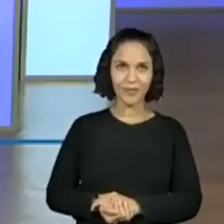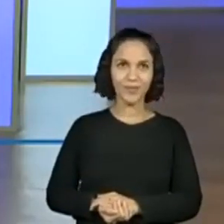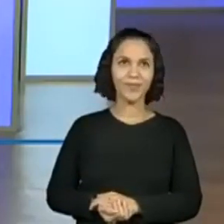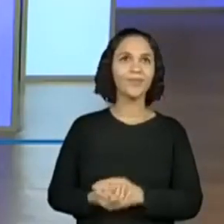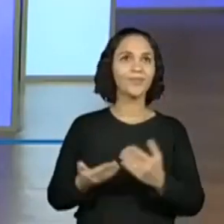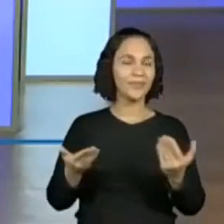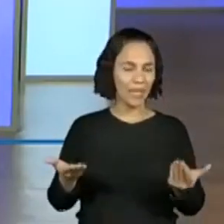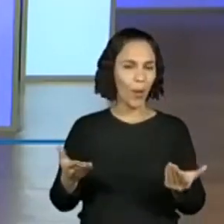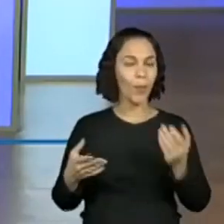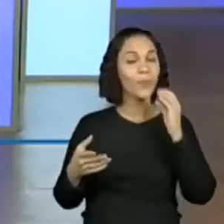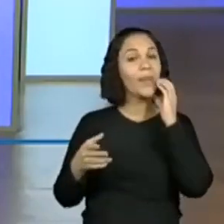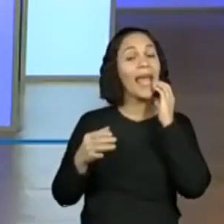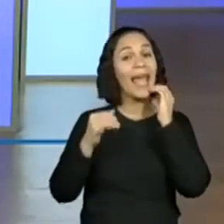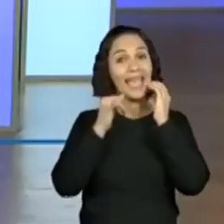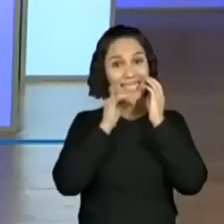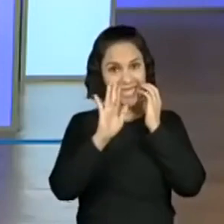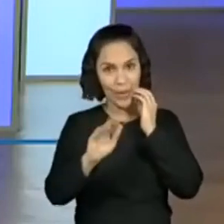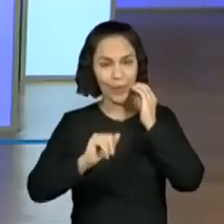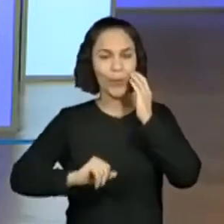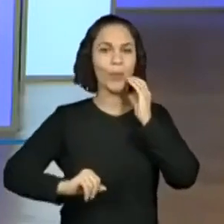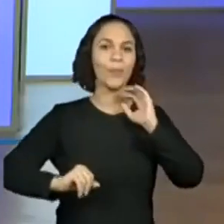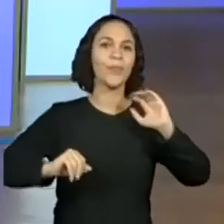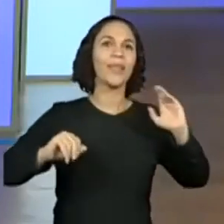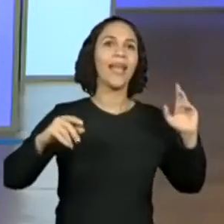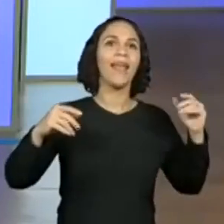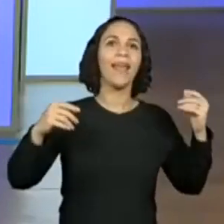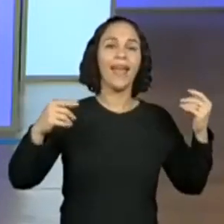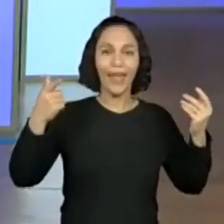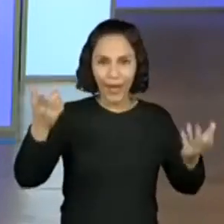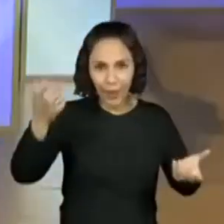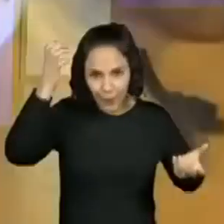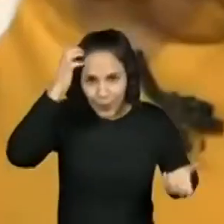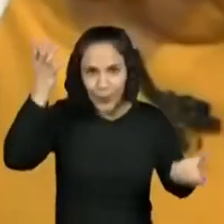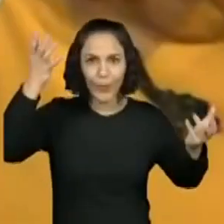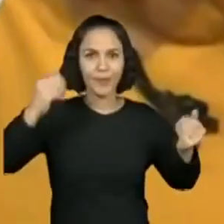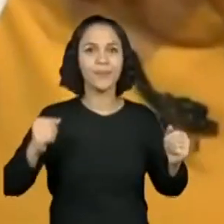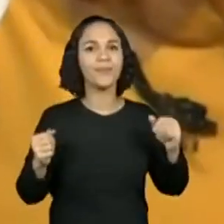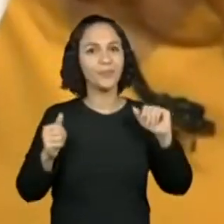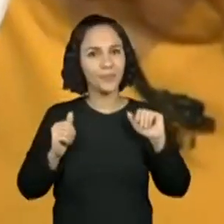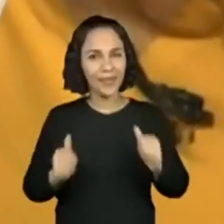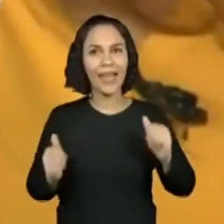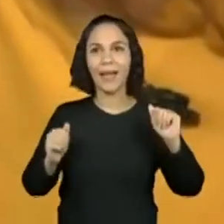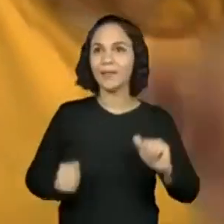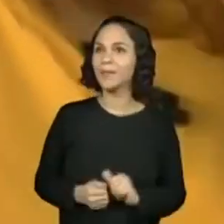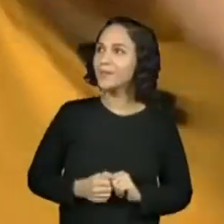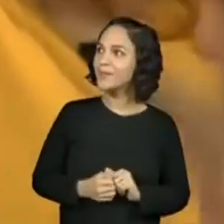No caso, saiu coroa.